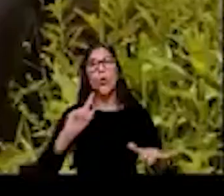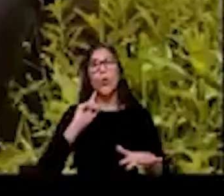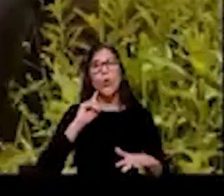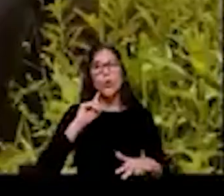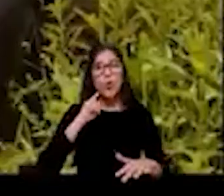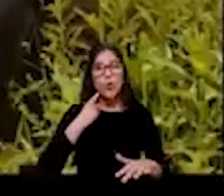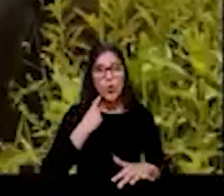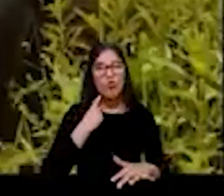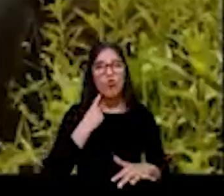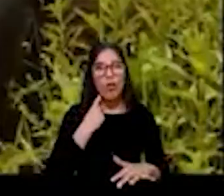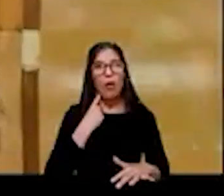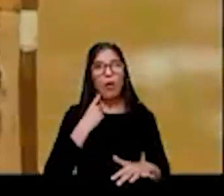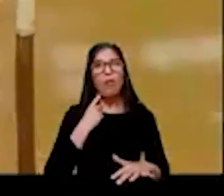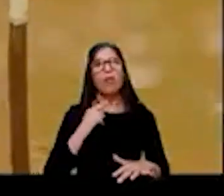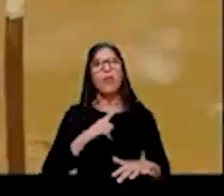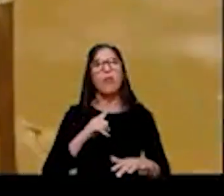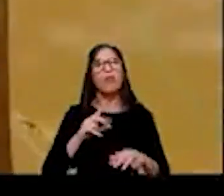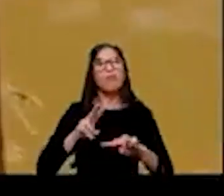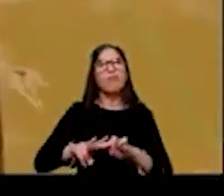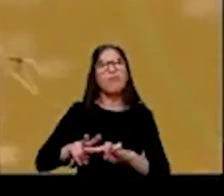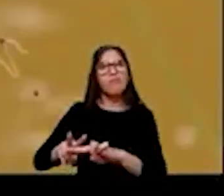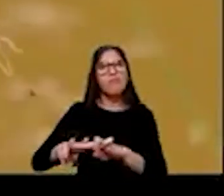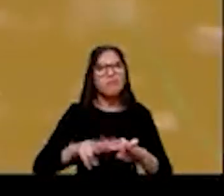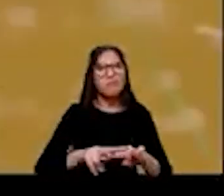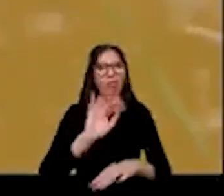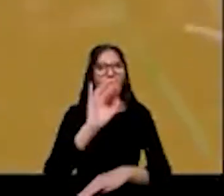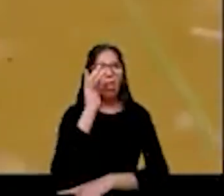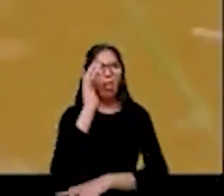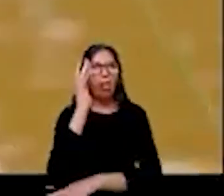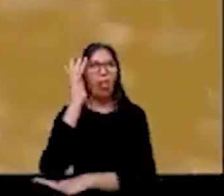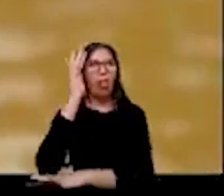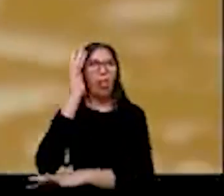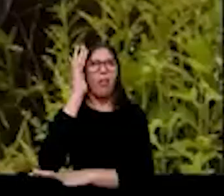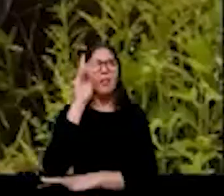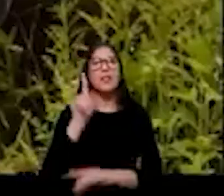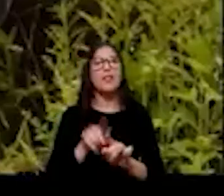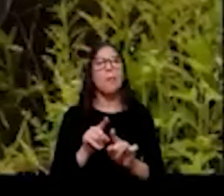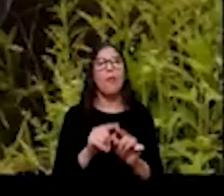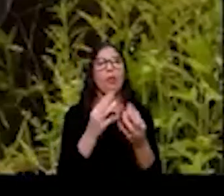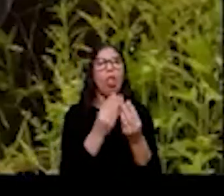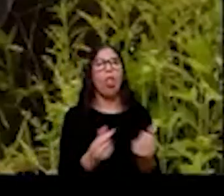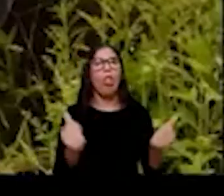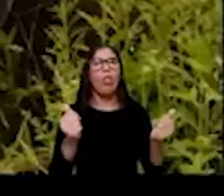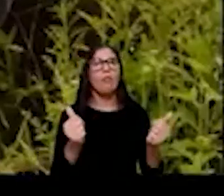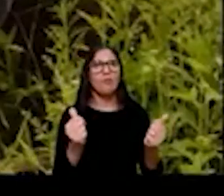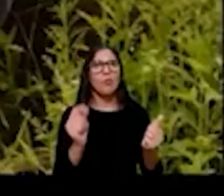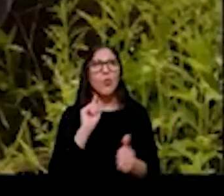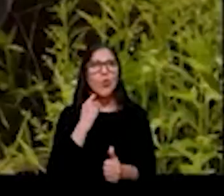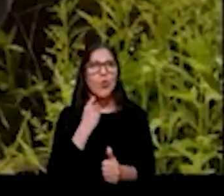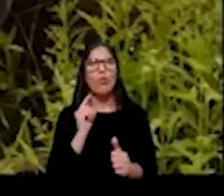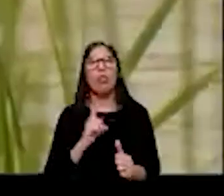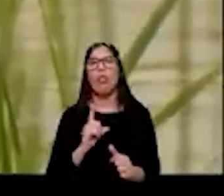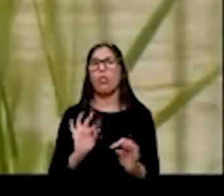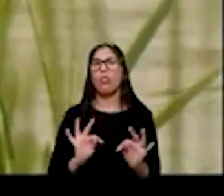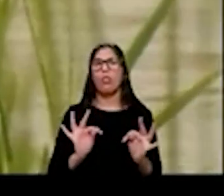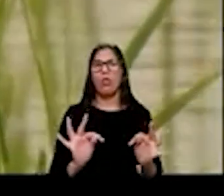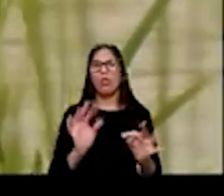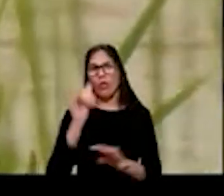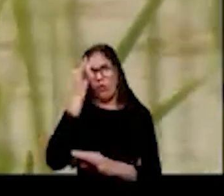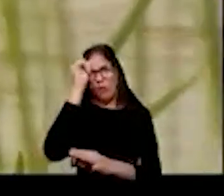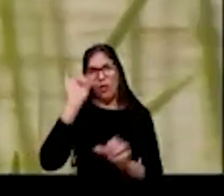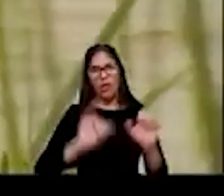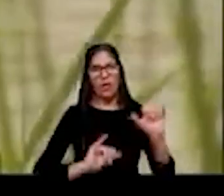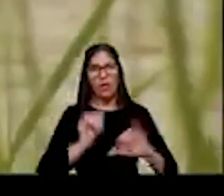retidos ou vai auxiliar no processo de sedimentação dessas partículas a partir de uma tecnologia que não utiliza produtos químicos não